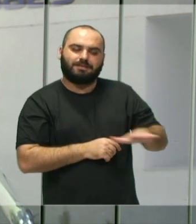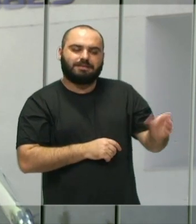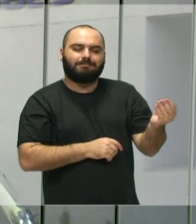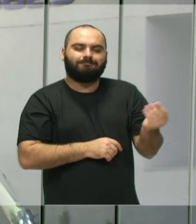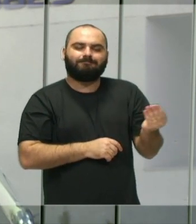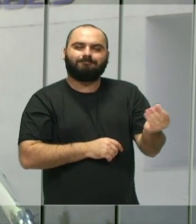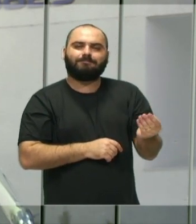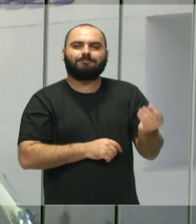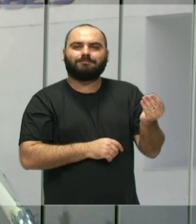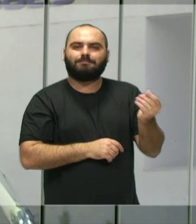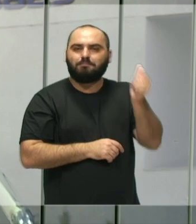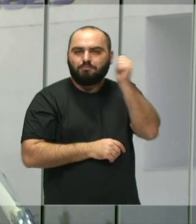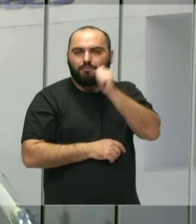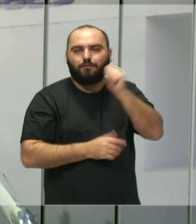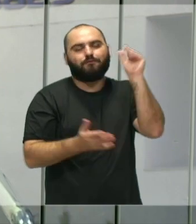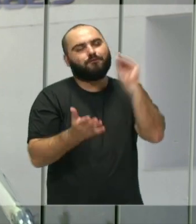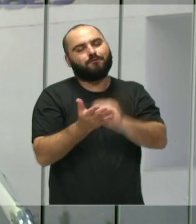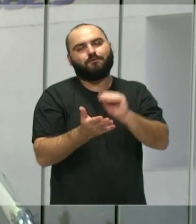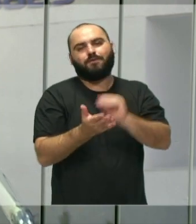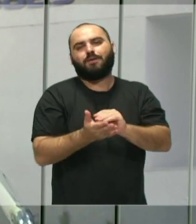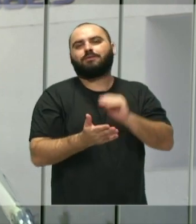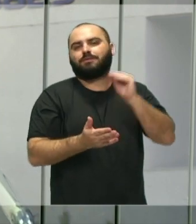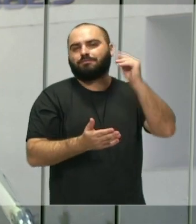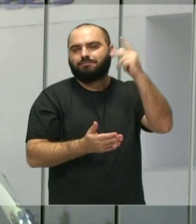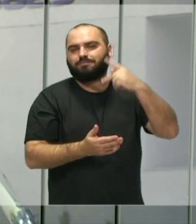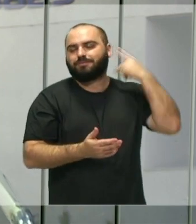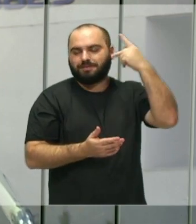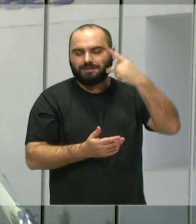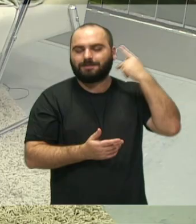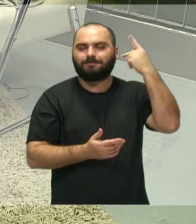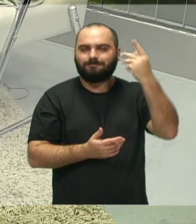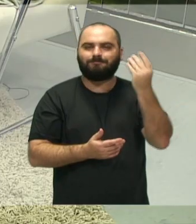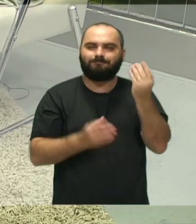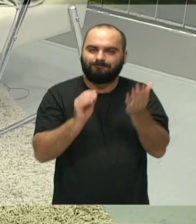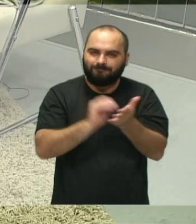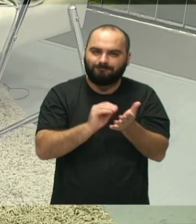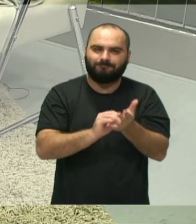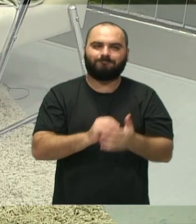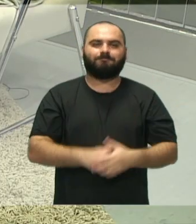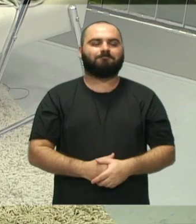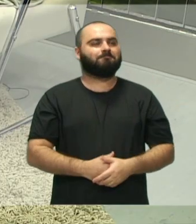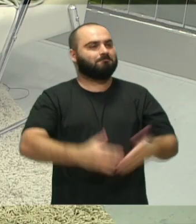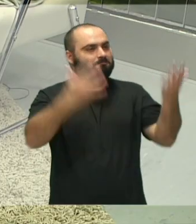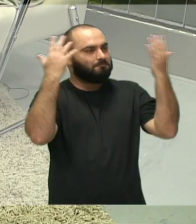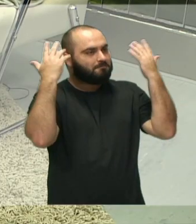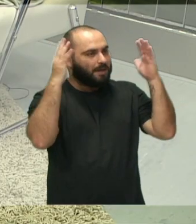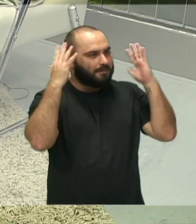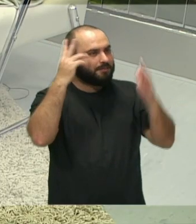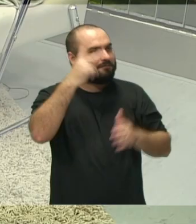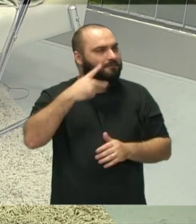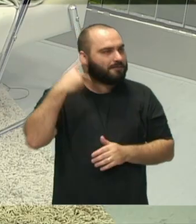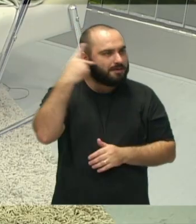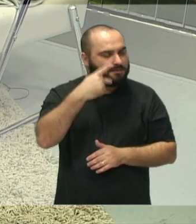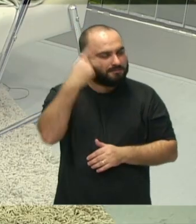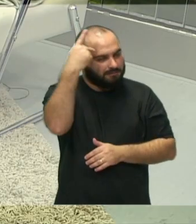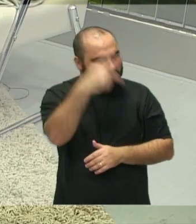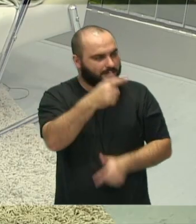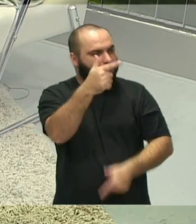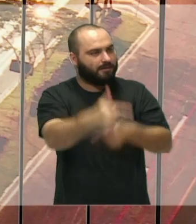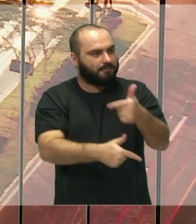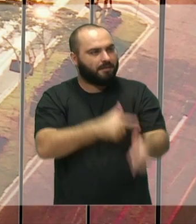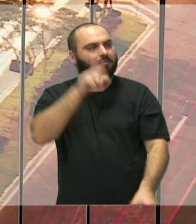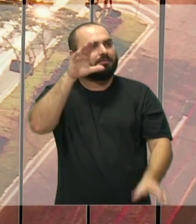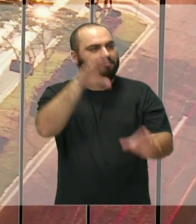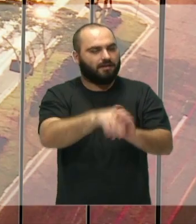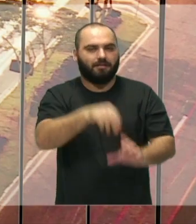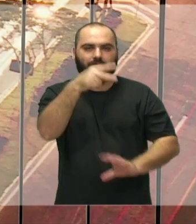para a política. Faz muita falta. É muito importante a gente participar. Parabéns, vereadora. Parabéns pela sua atuação também na casa,